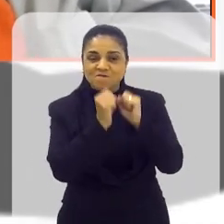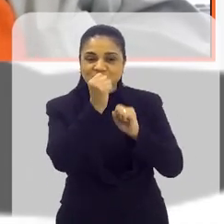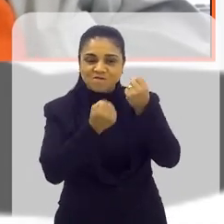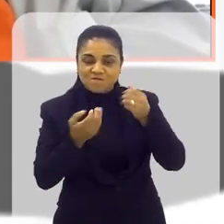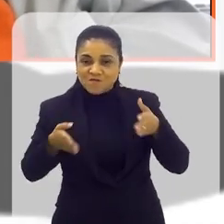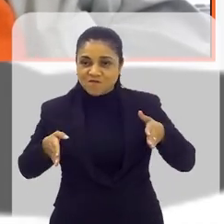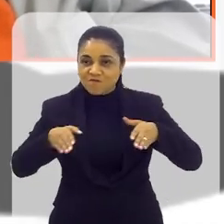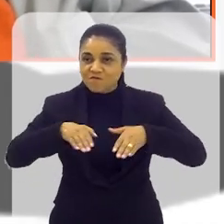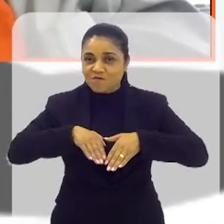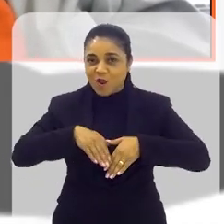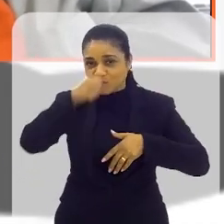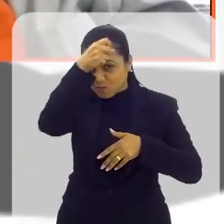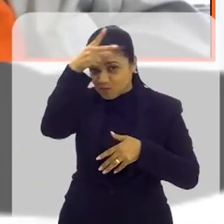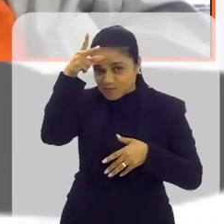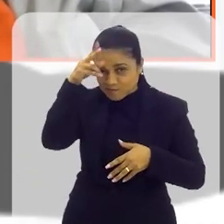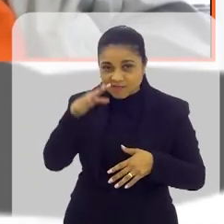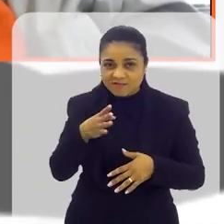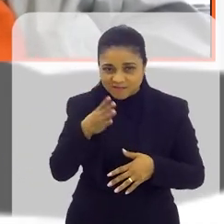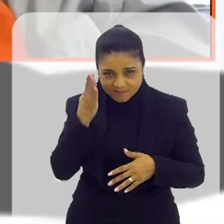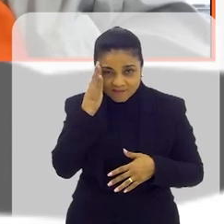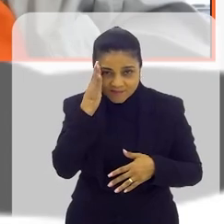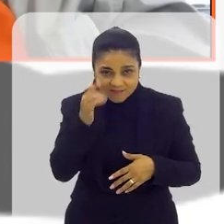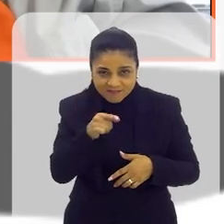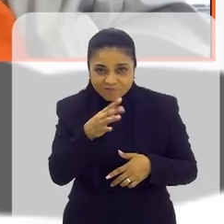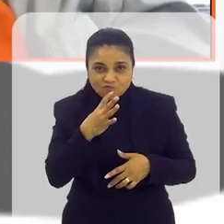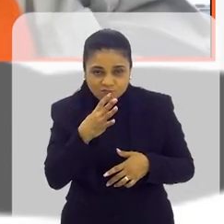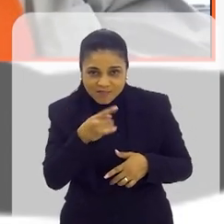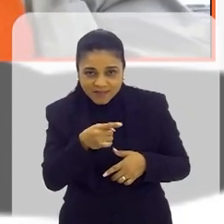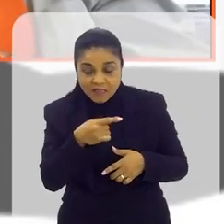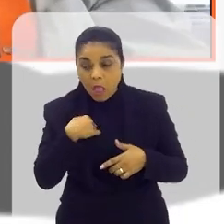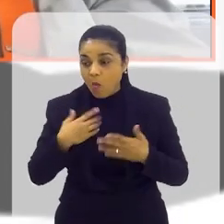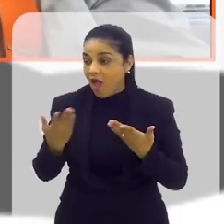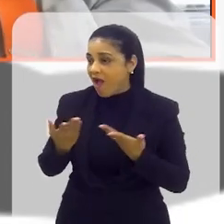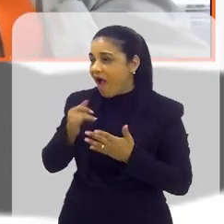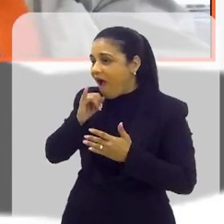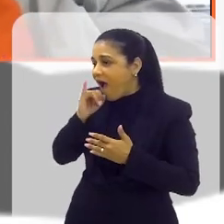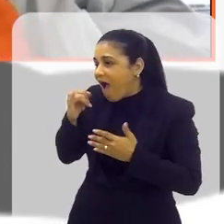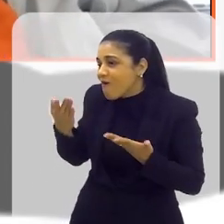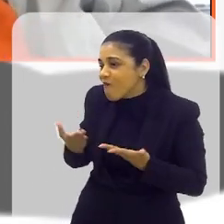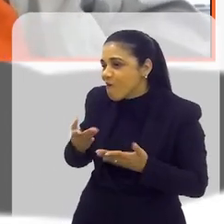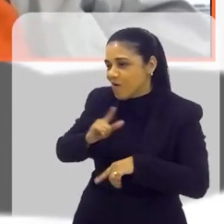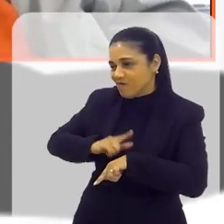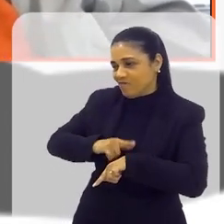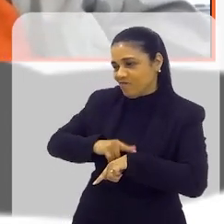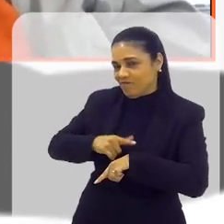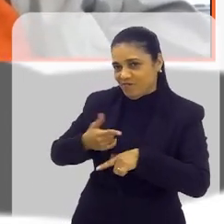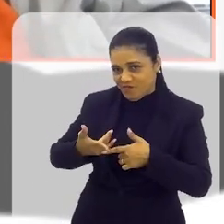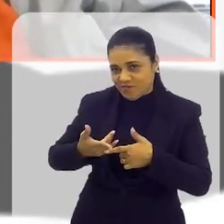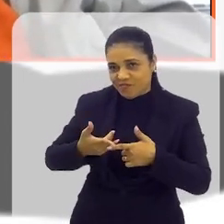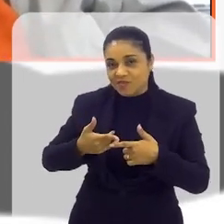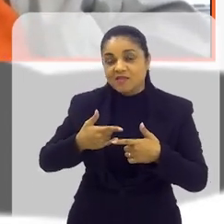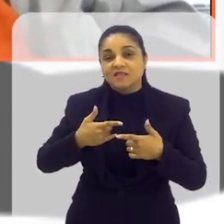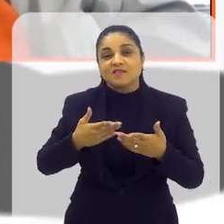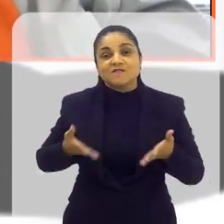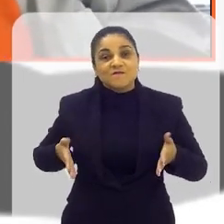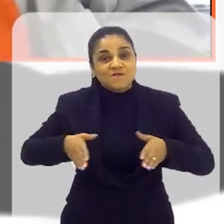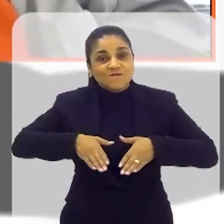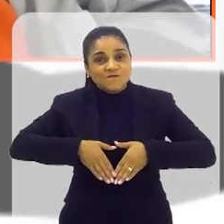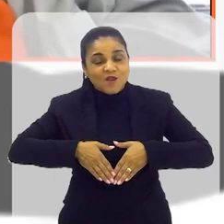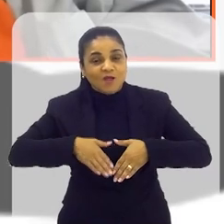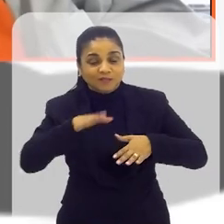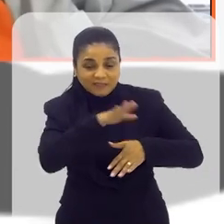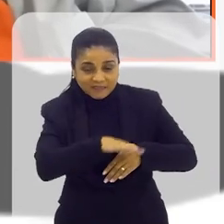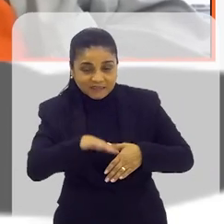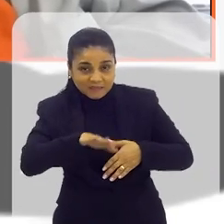a Fábrica de Frauda Municipal. Eu ia falar isso agora. Fábrica de Frauda Municipal Infantil e